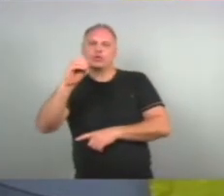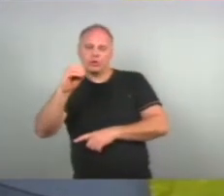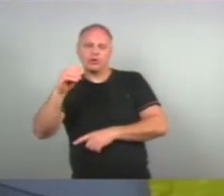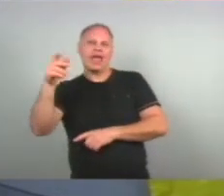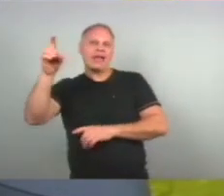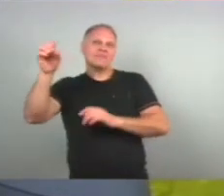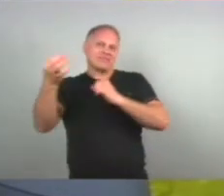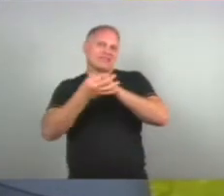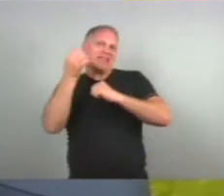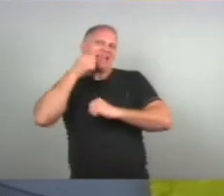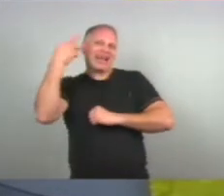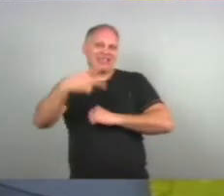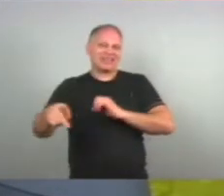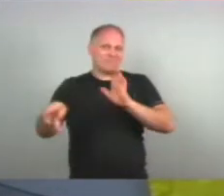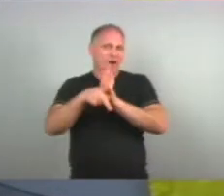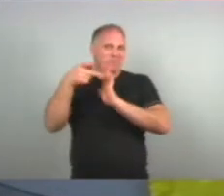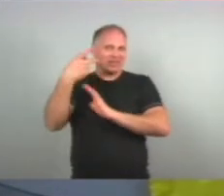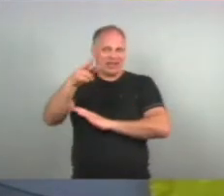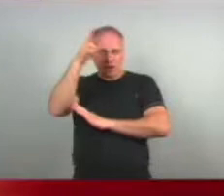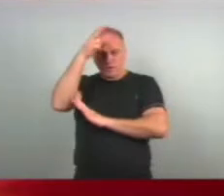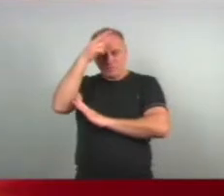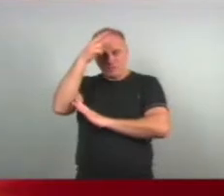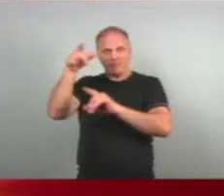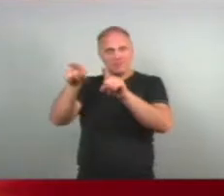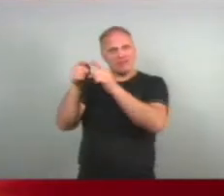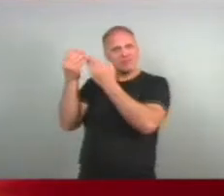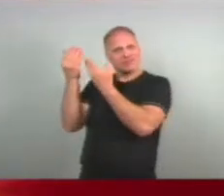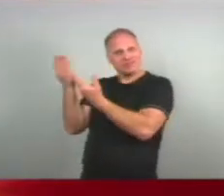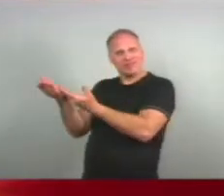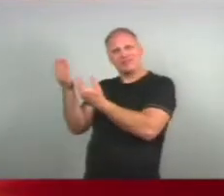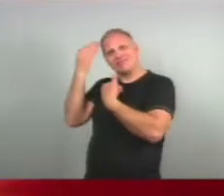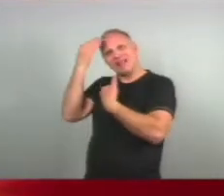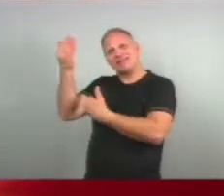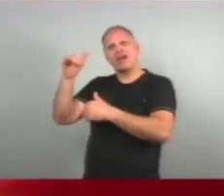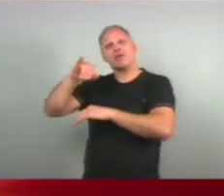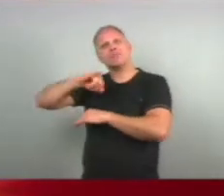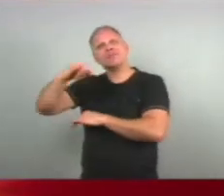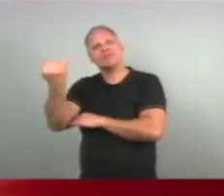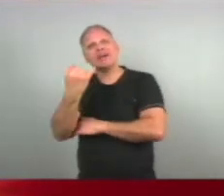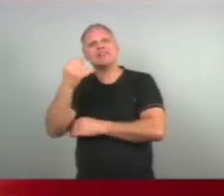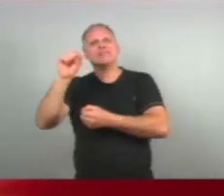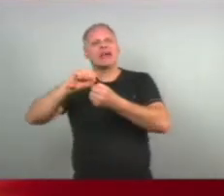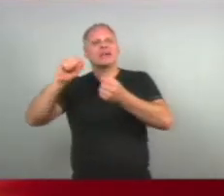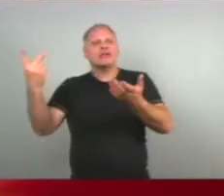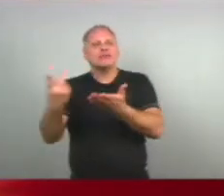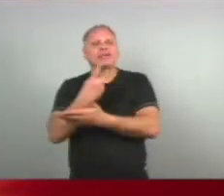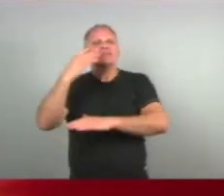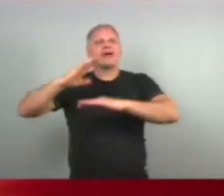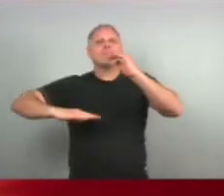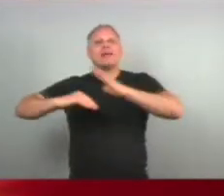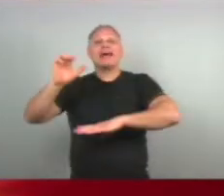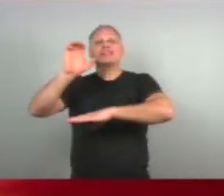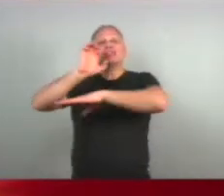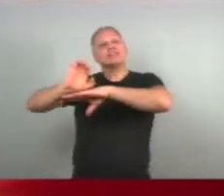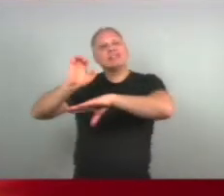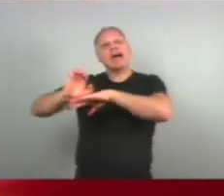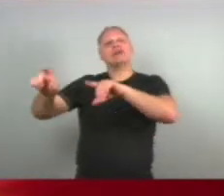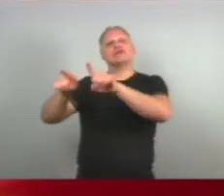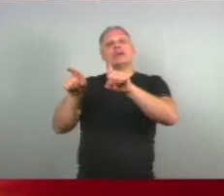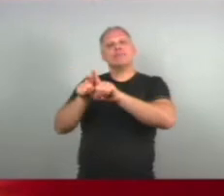Até a gente pode Fazer um agradecimento Aí para a Gabriela E para a Raquel Que oportunizaram Para que essa prática Ocorresse lá No programa Mediar